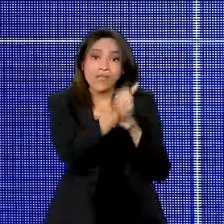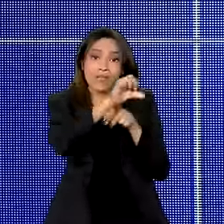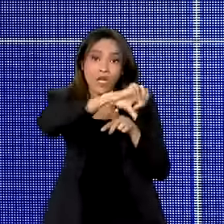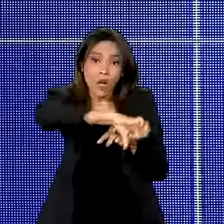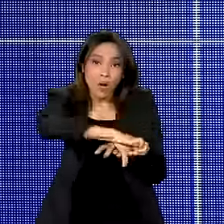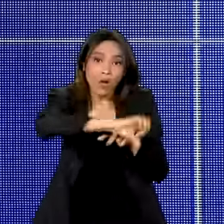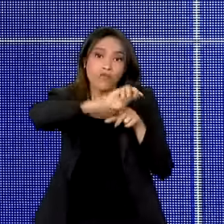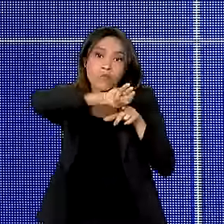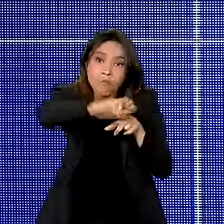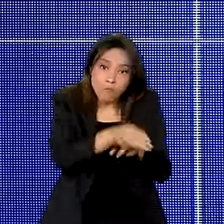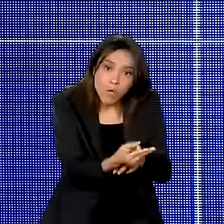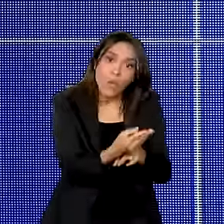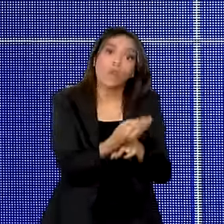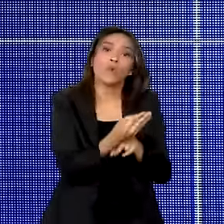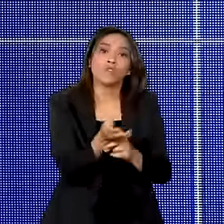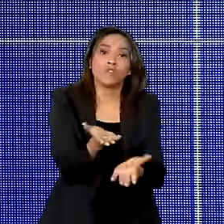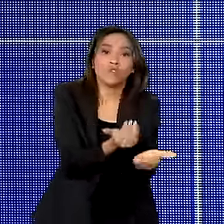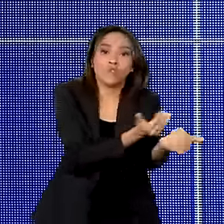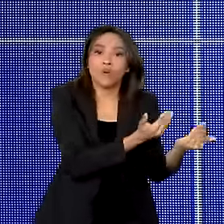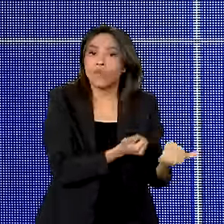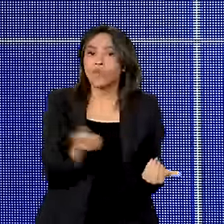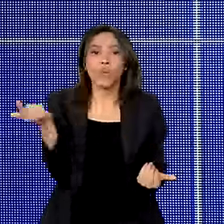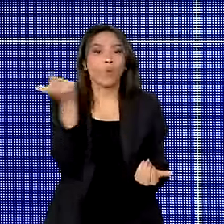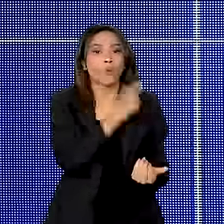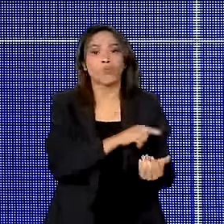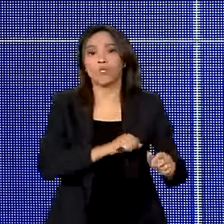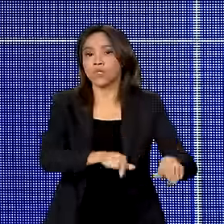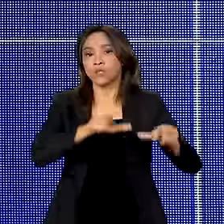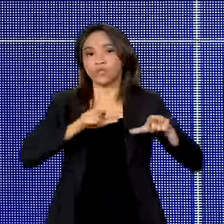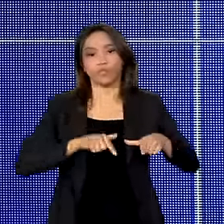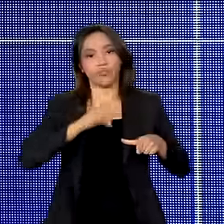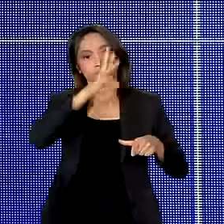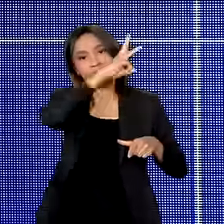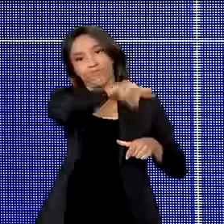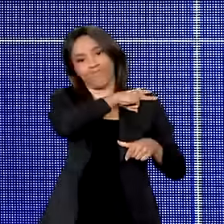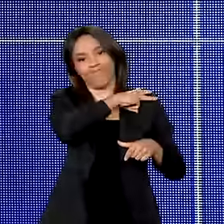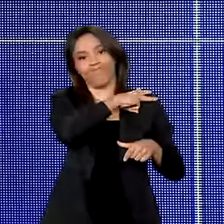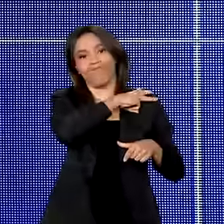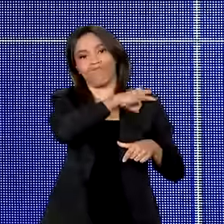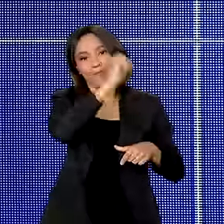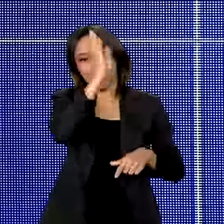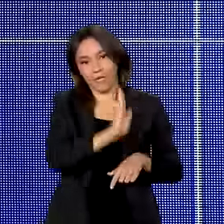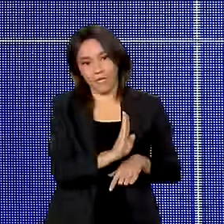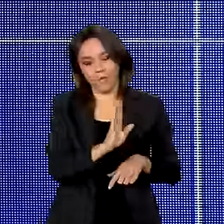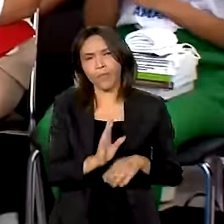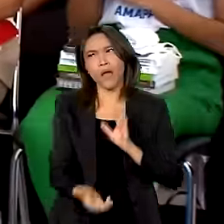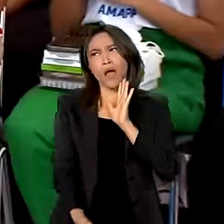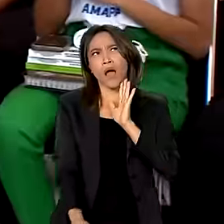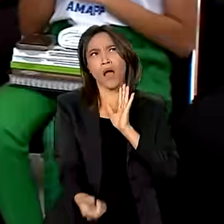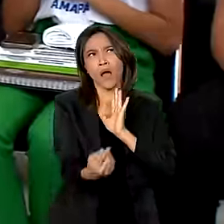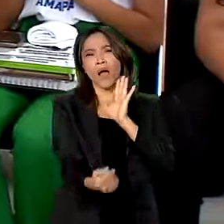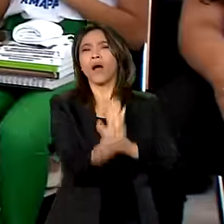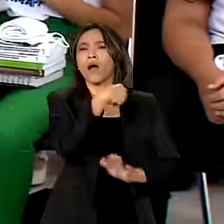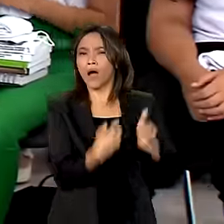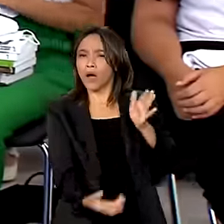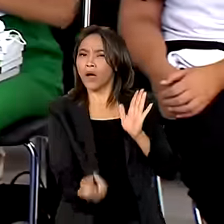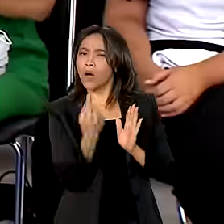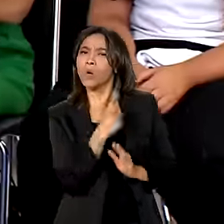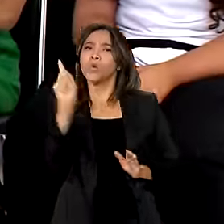brasileiros não concluíram a educação básica no Brasil. No último censo, quase